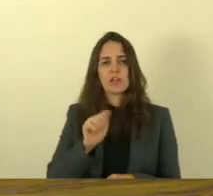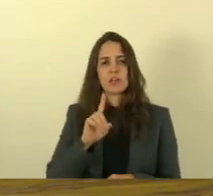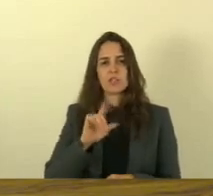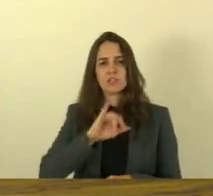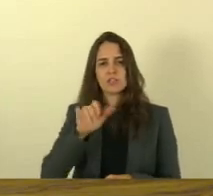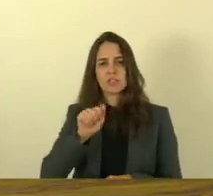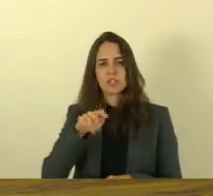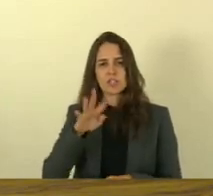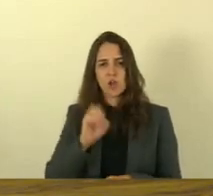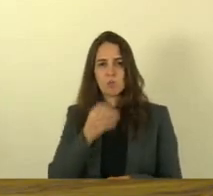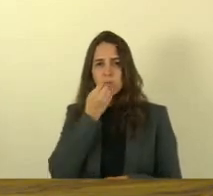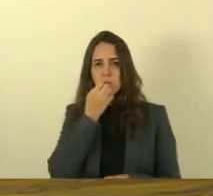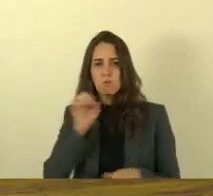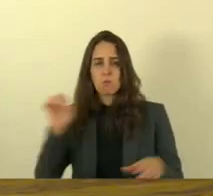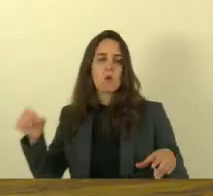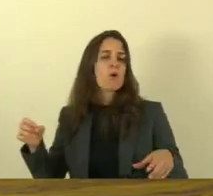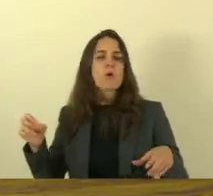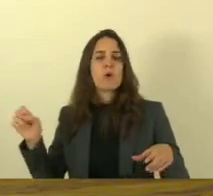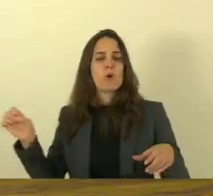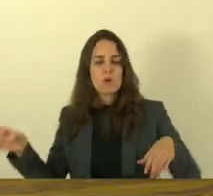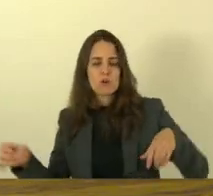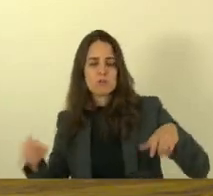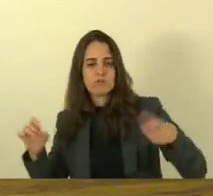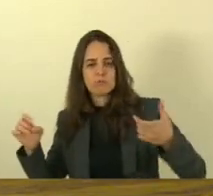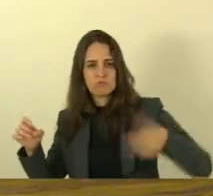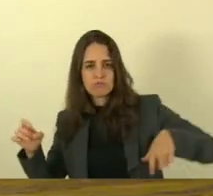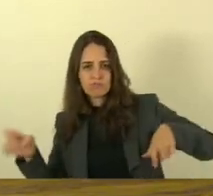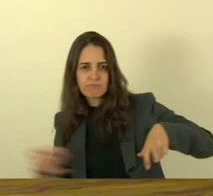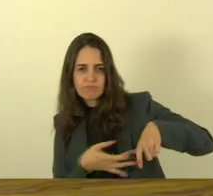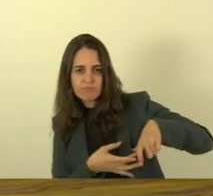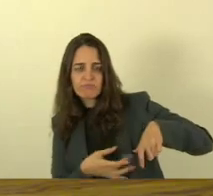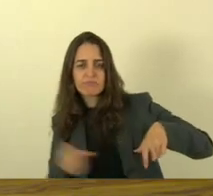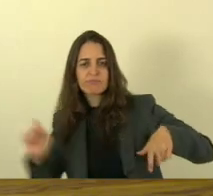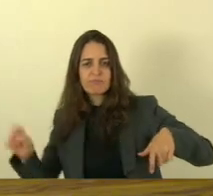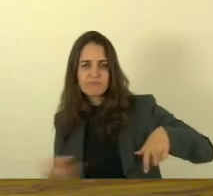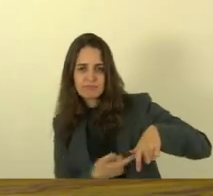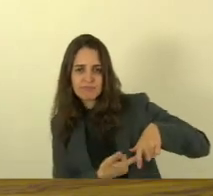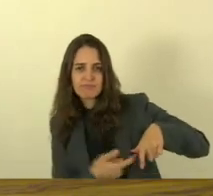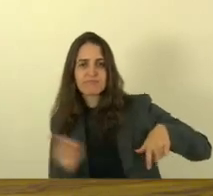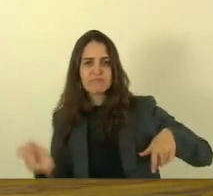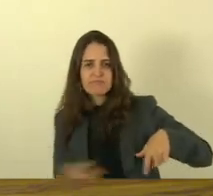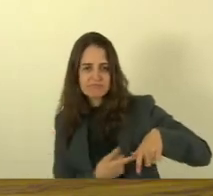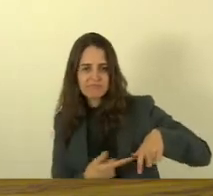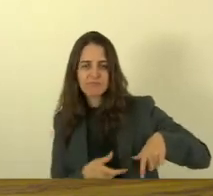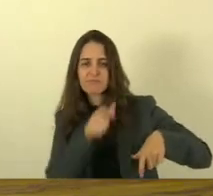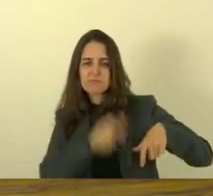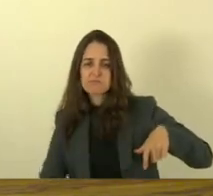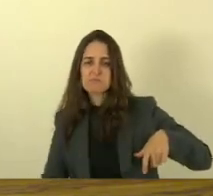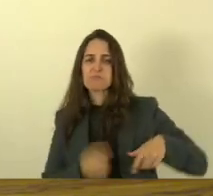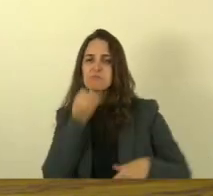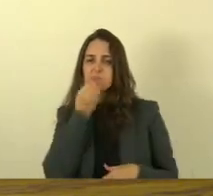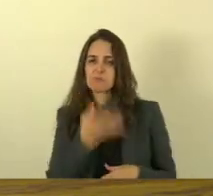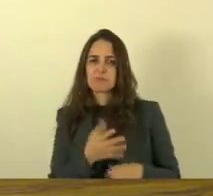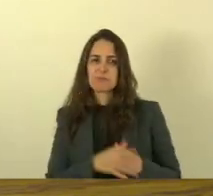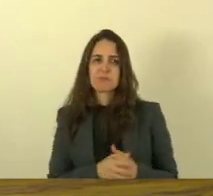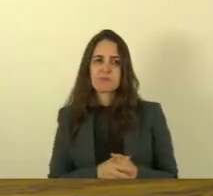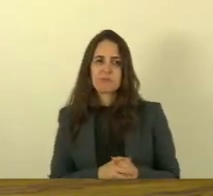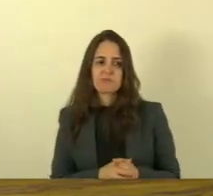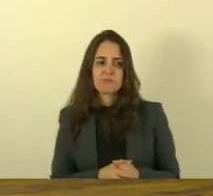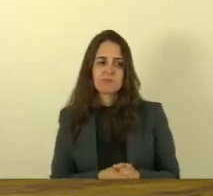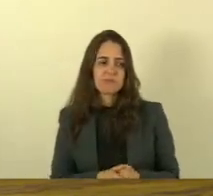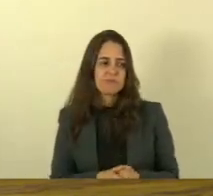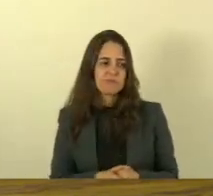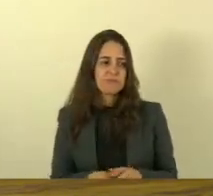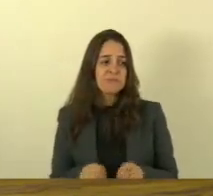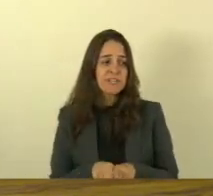goleiraço nem sei por onde anda Edalmo teve seu Adjalma que era que foi intitulado pela torcida